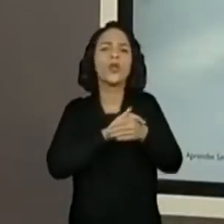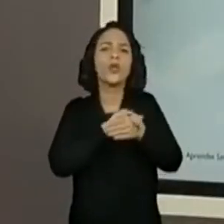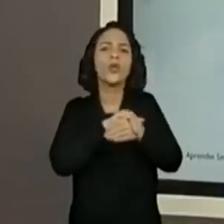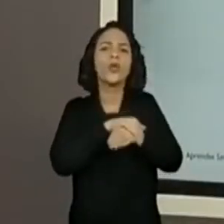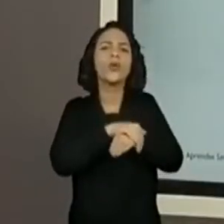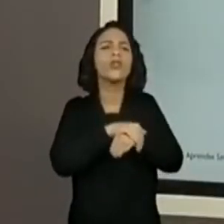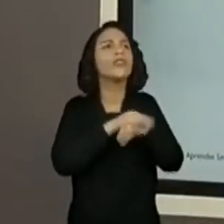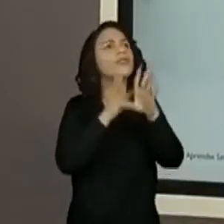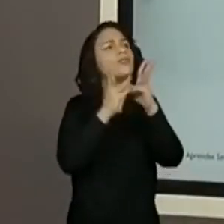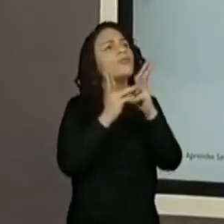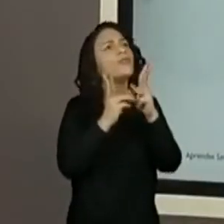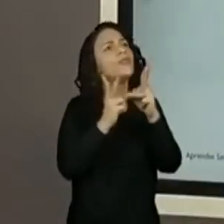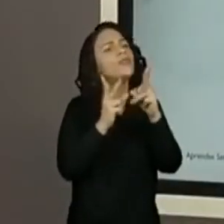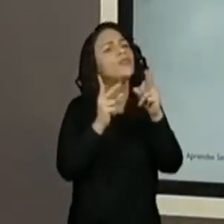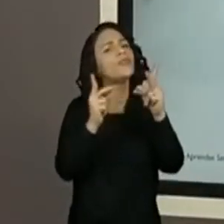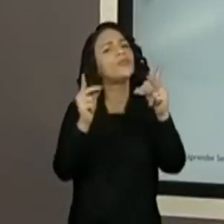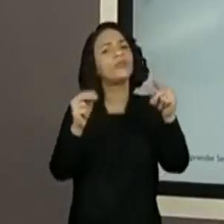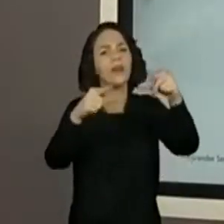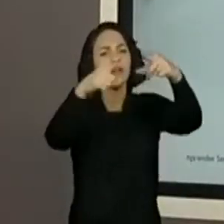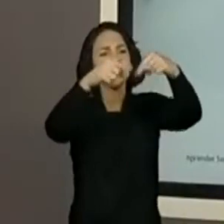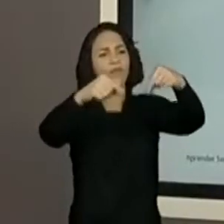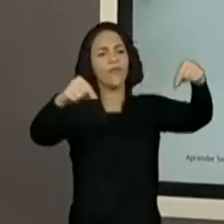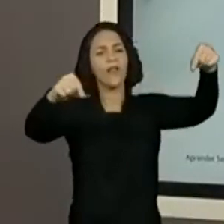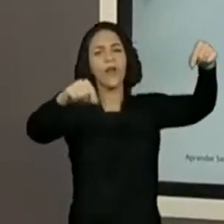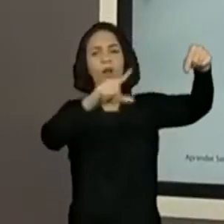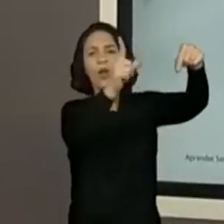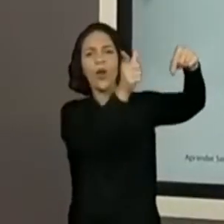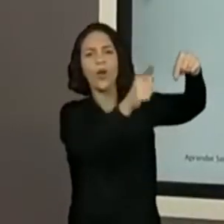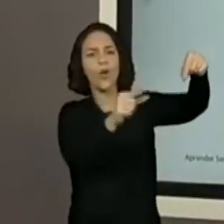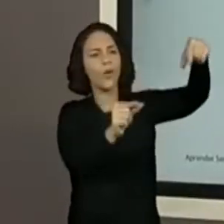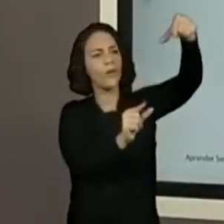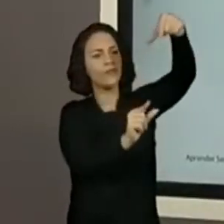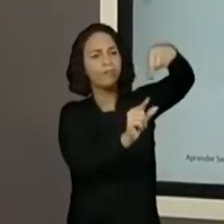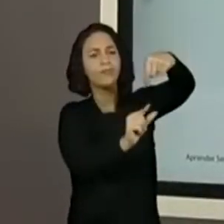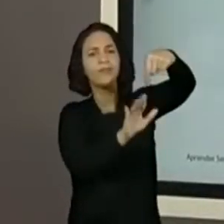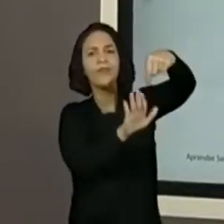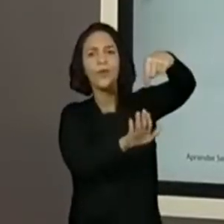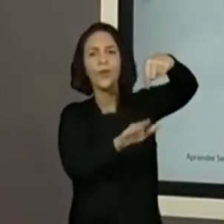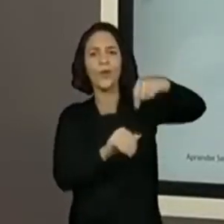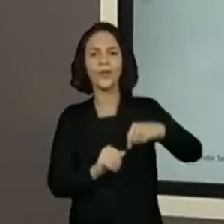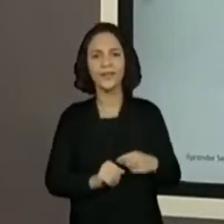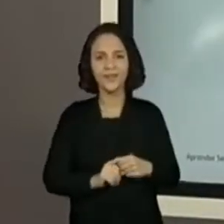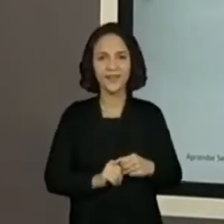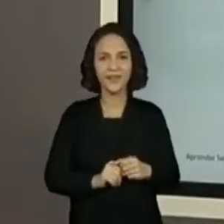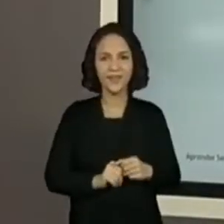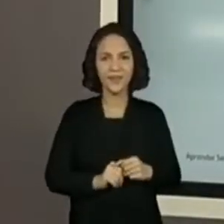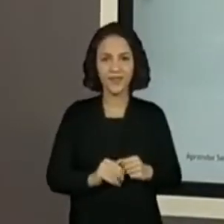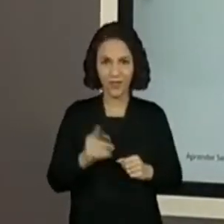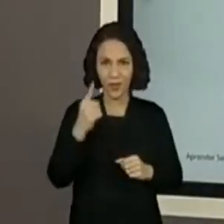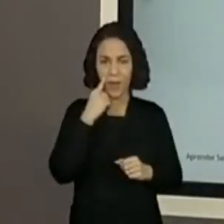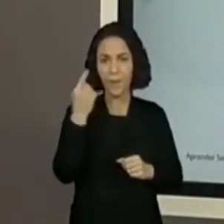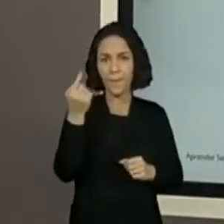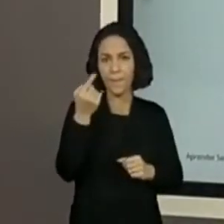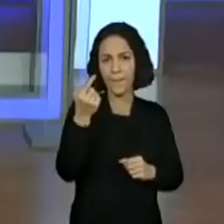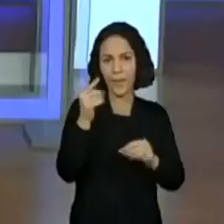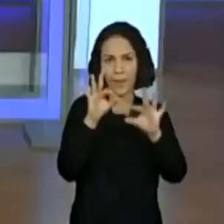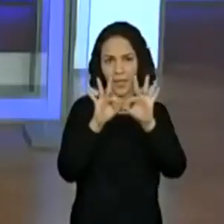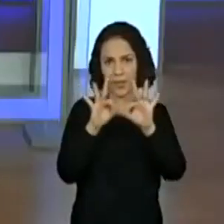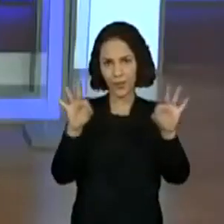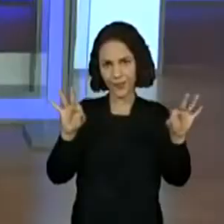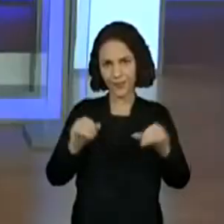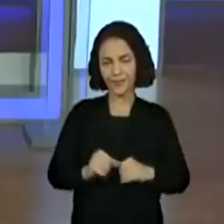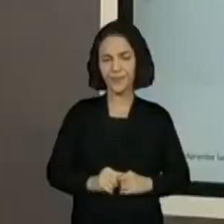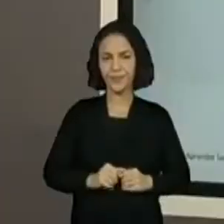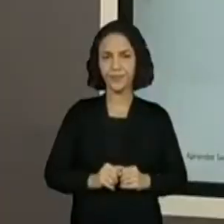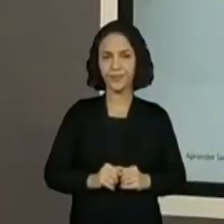quintal. Esqueceu a lua cheia, pendurada no varal. Vamos começar pelo primeiro verso? Sim, professora.